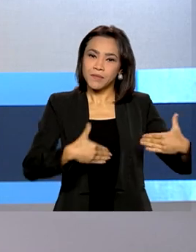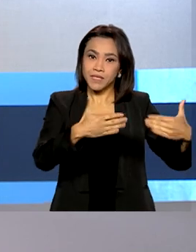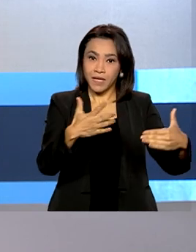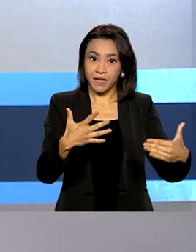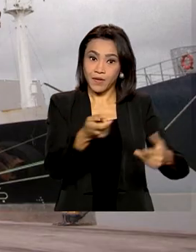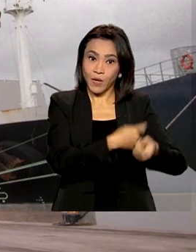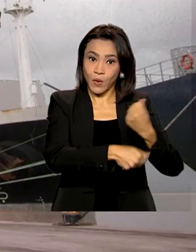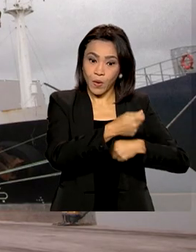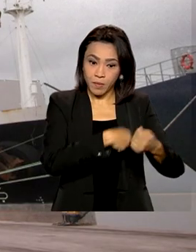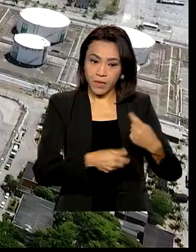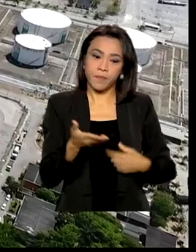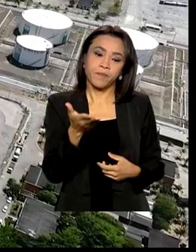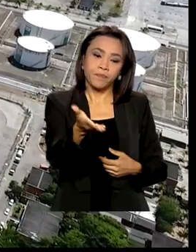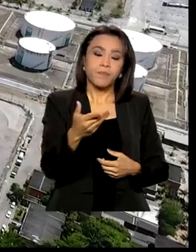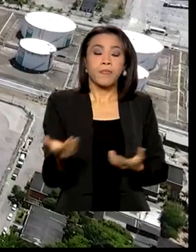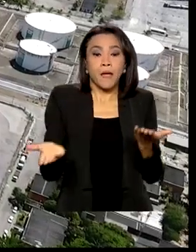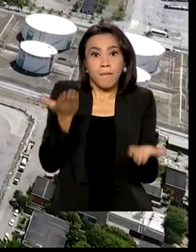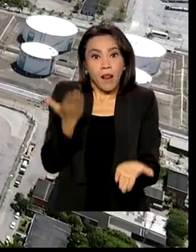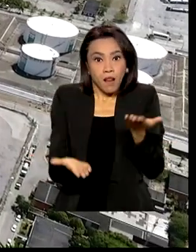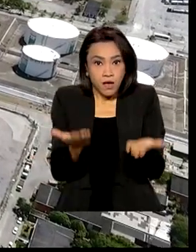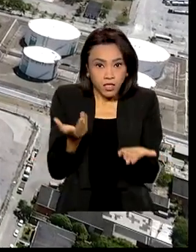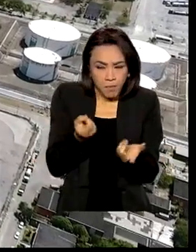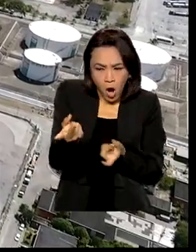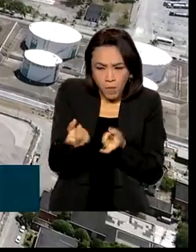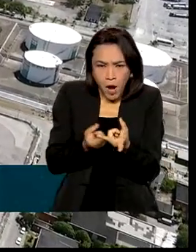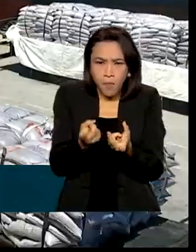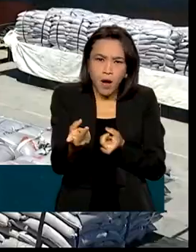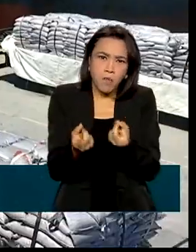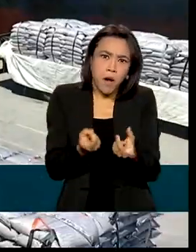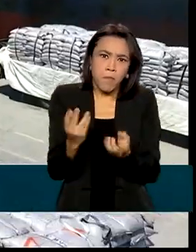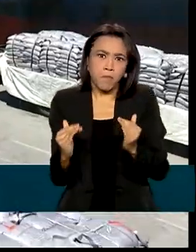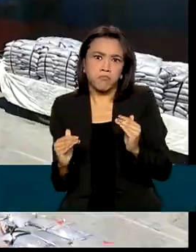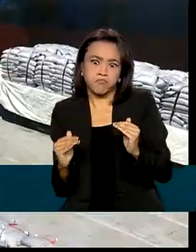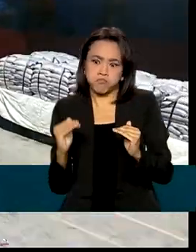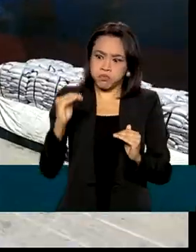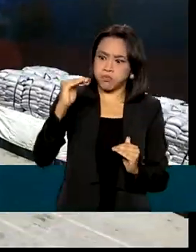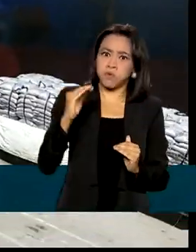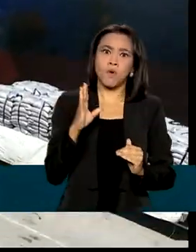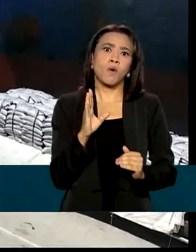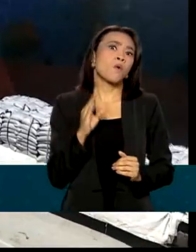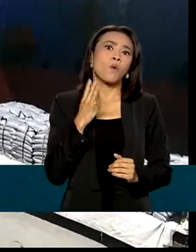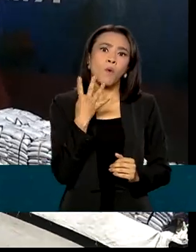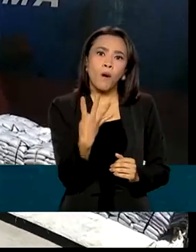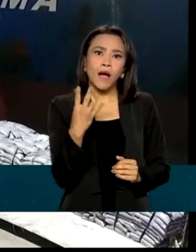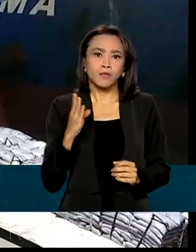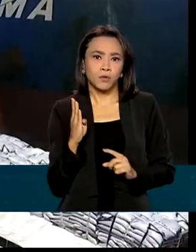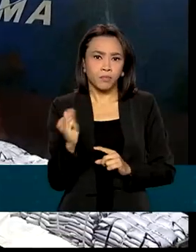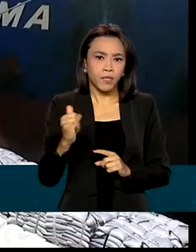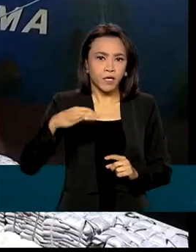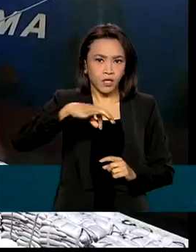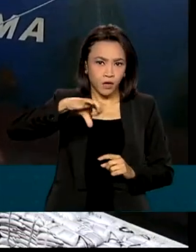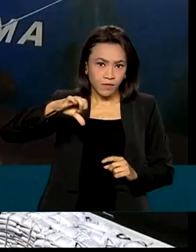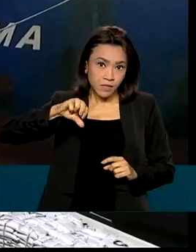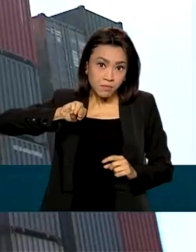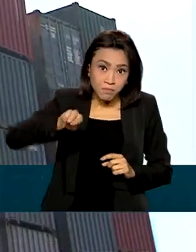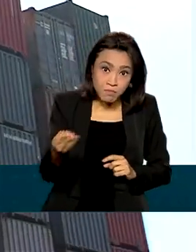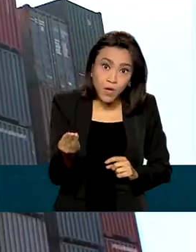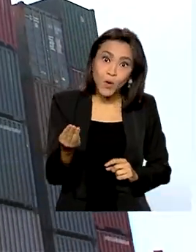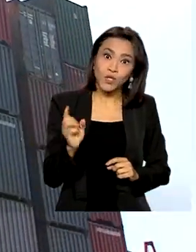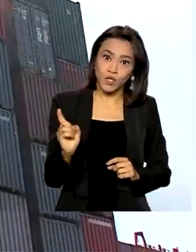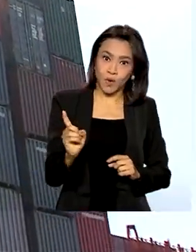balança comercial brasileira registrou superávit no mês de maio de 4 bilhões 900 milhões de dólares.